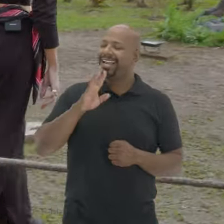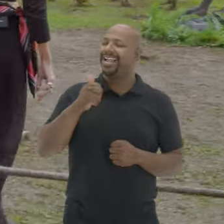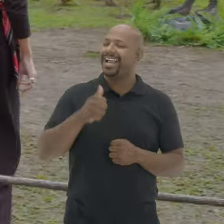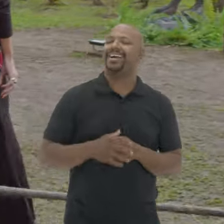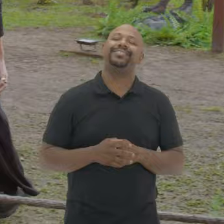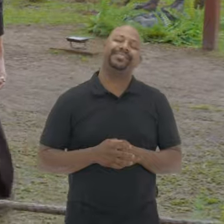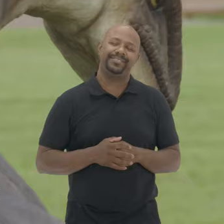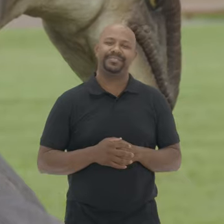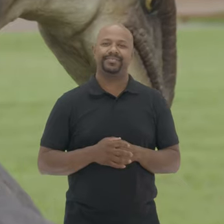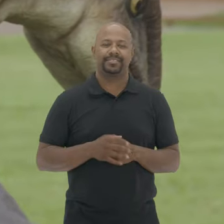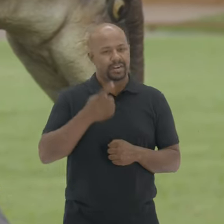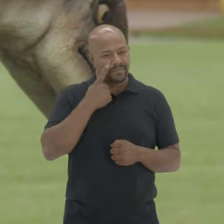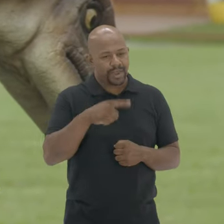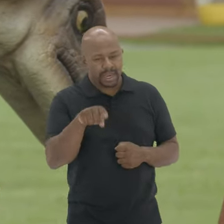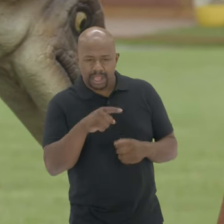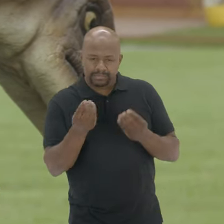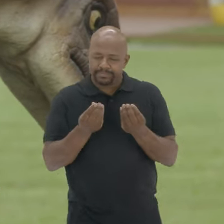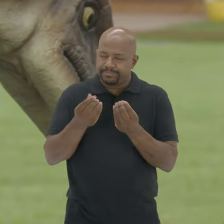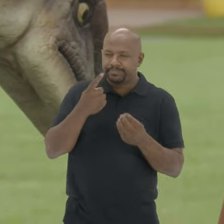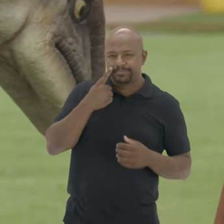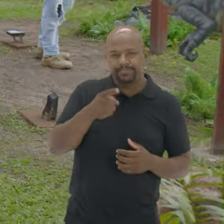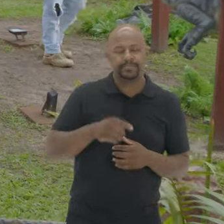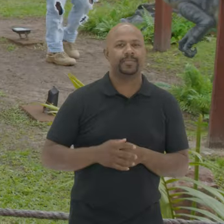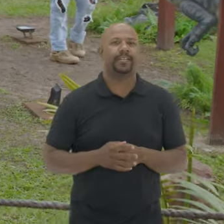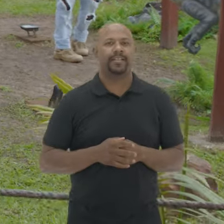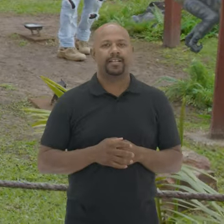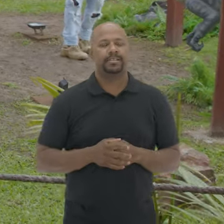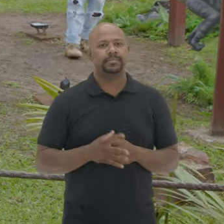que legal! Vamos olhar todos Vamos padrão maios